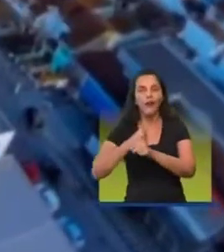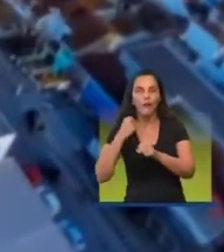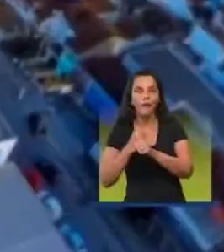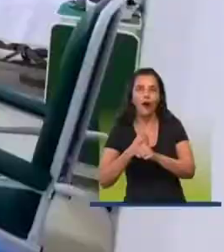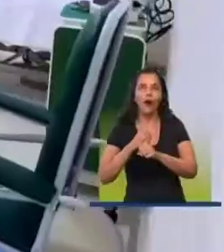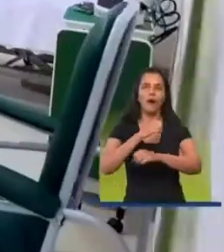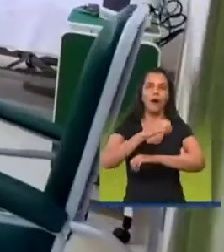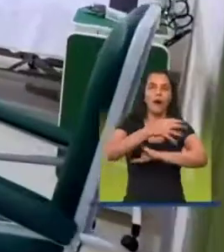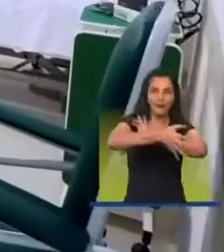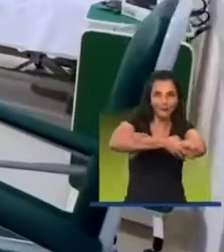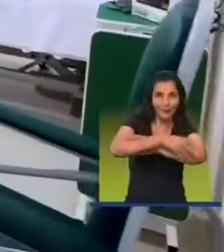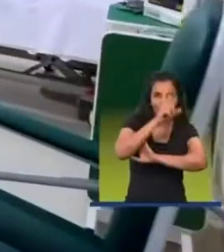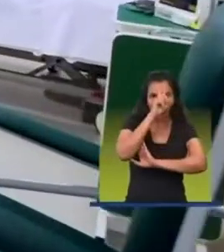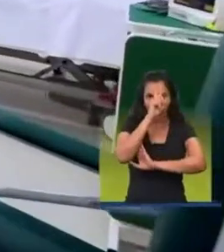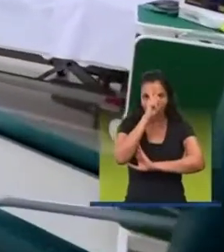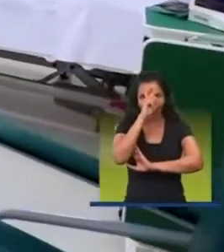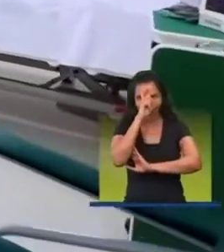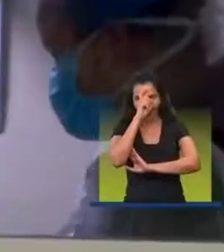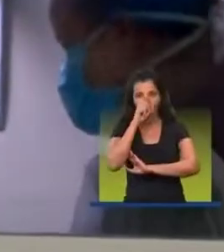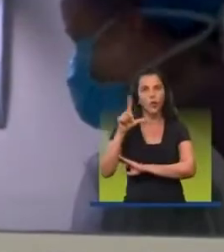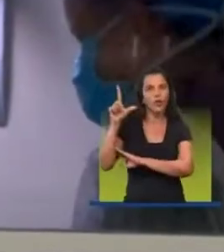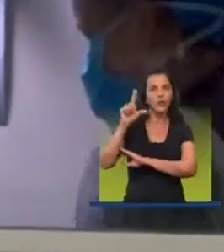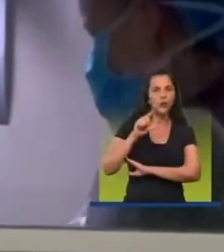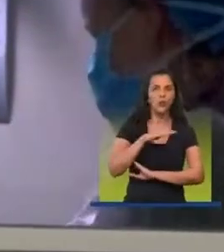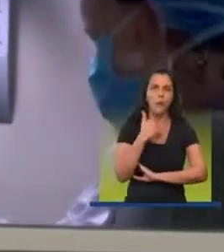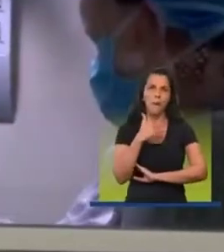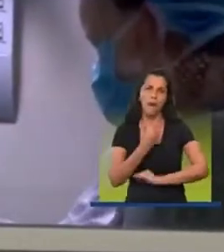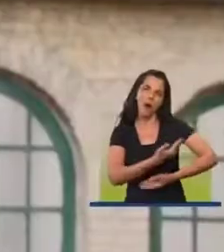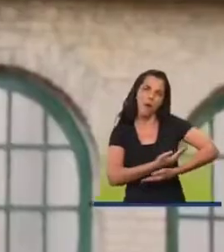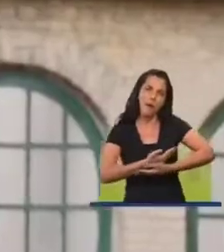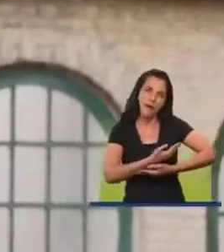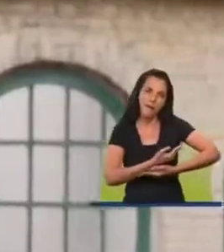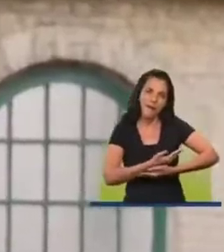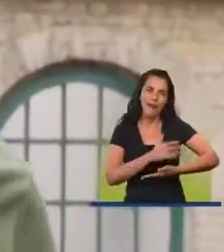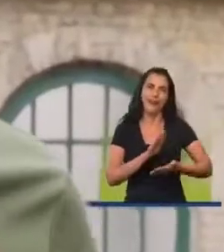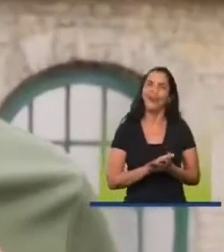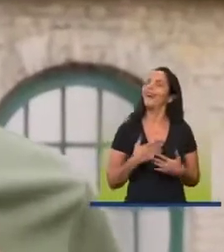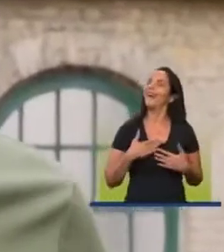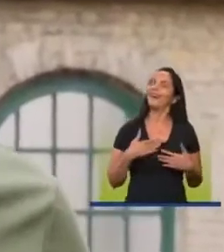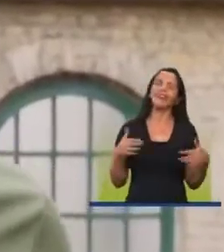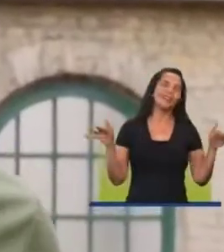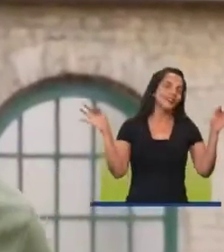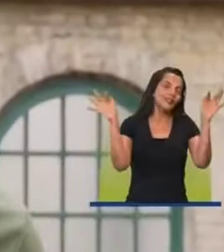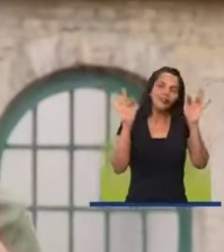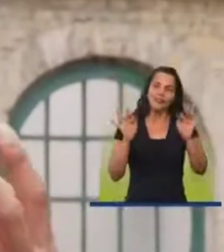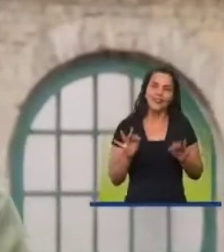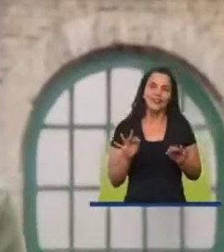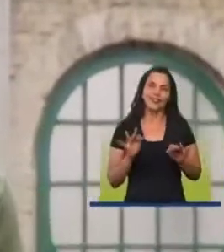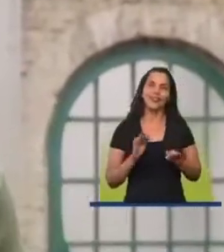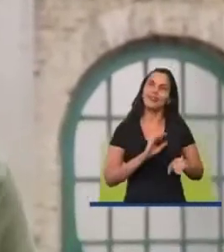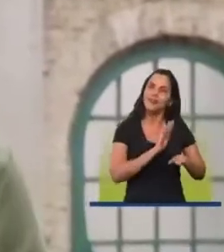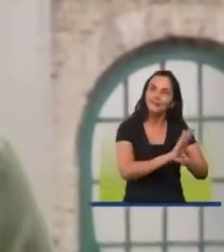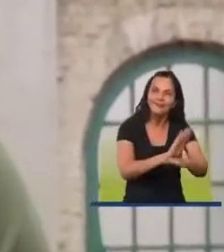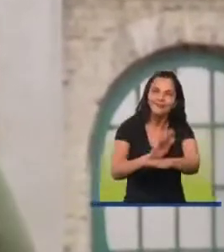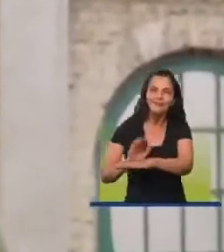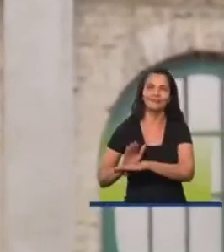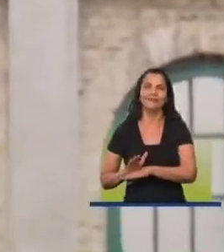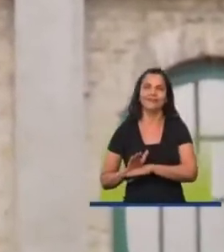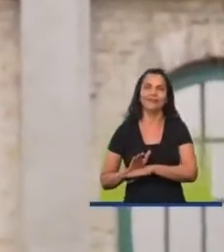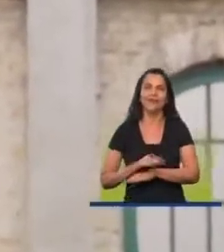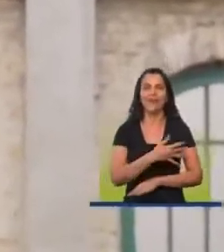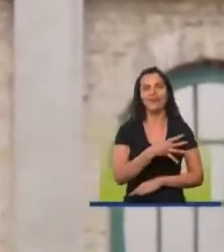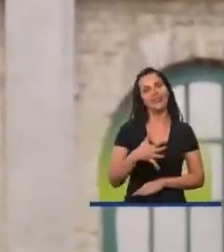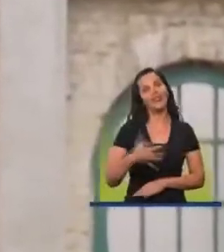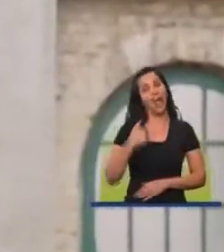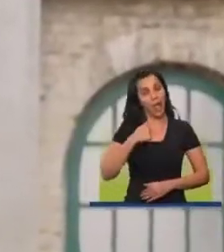levou a cidade até a menor taxa de mortalidade infantil De toda a sua história Fico muito feliz De poder ter dado a minha contribuição Para a